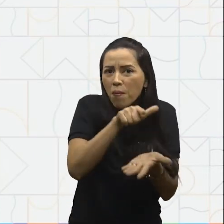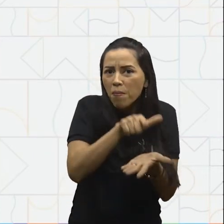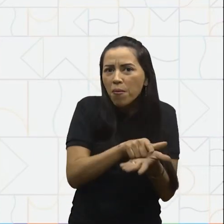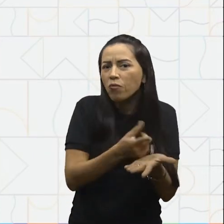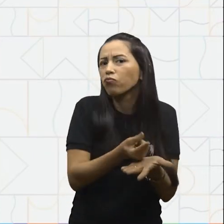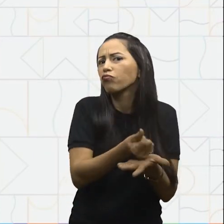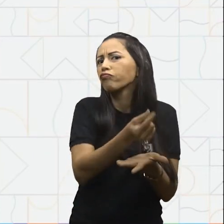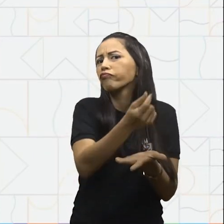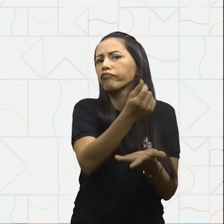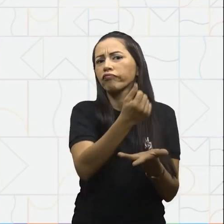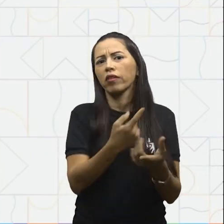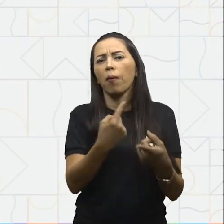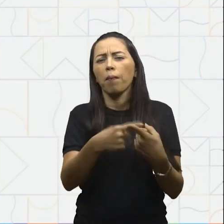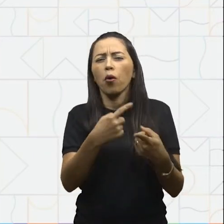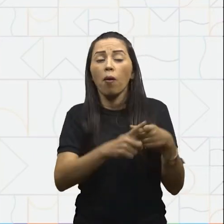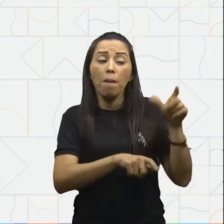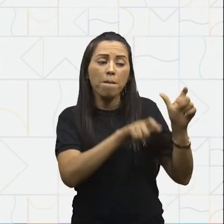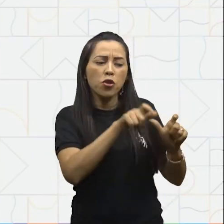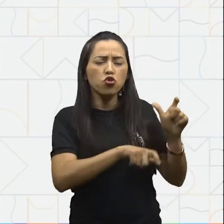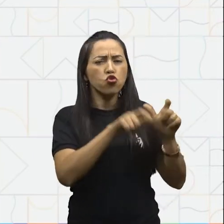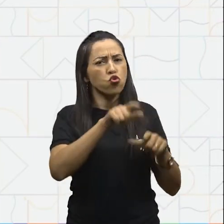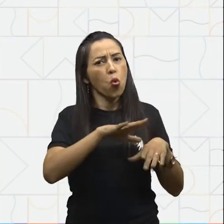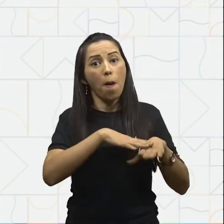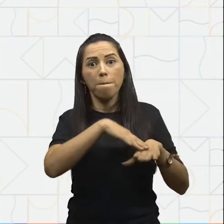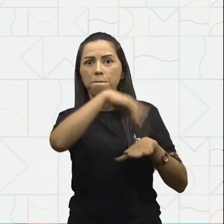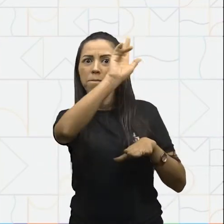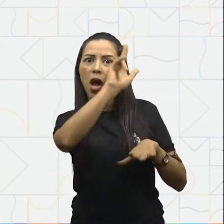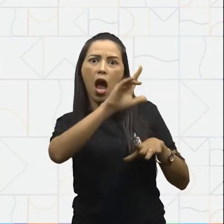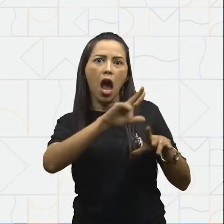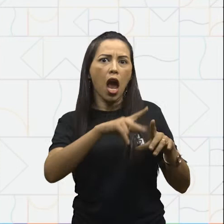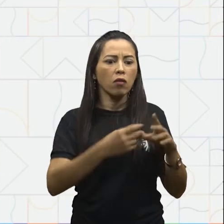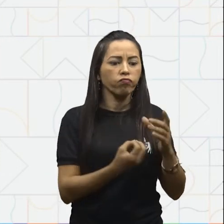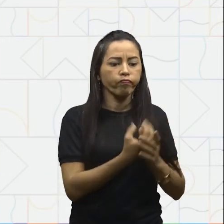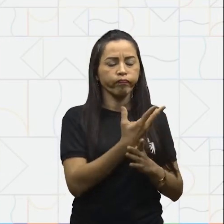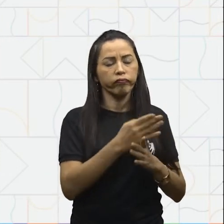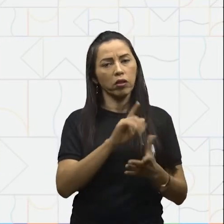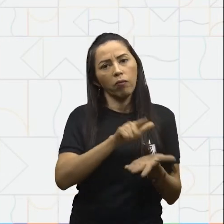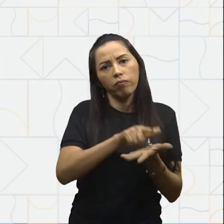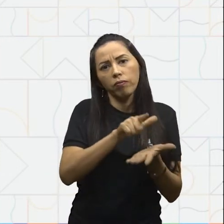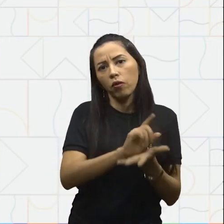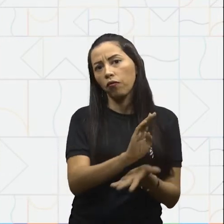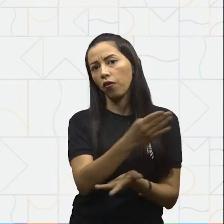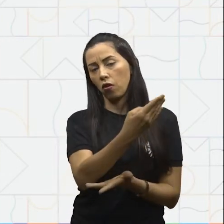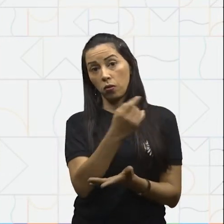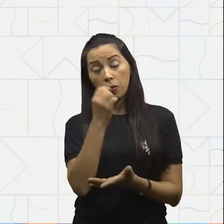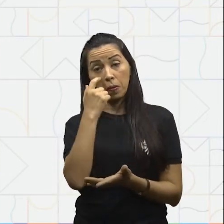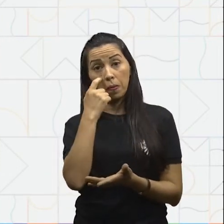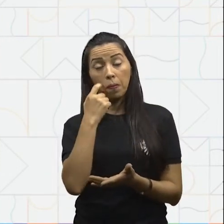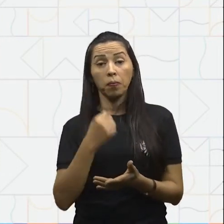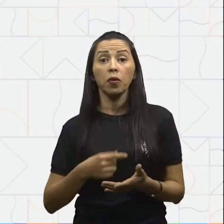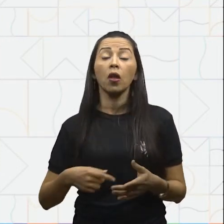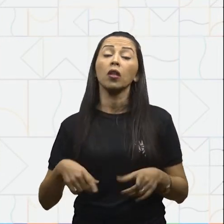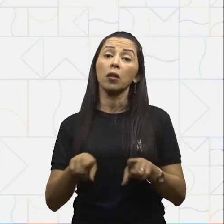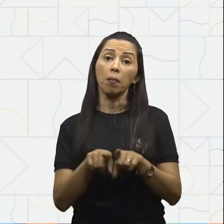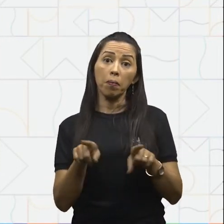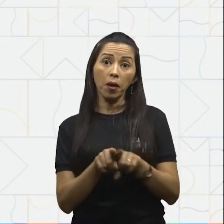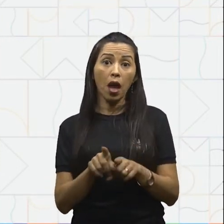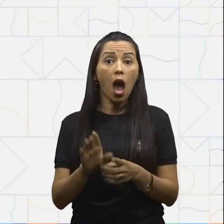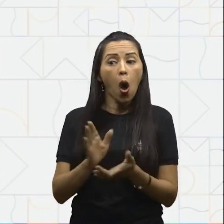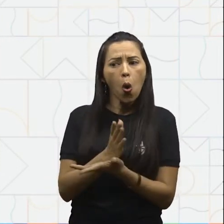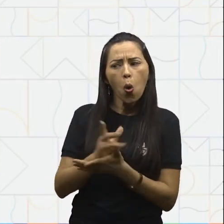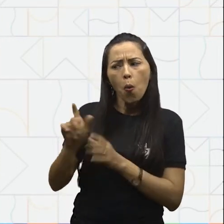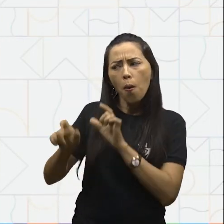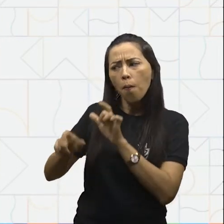são as que mais são falsificadas. Algumas pessoas até usam